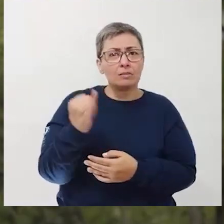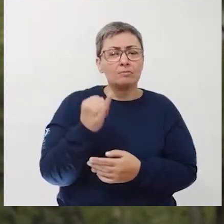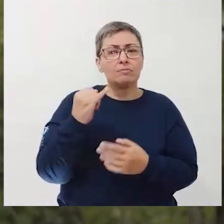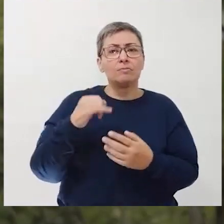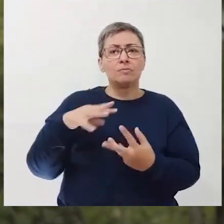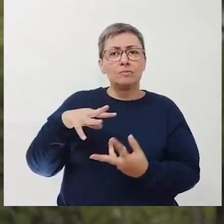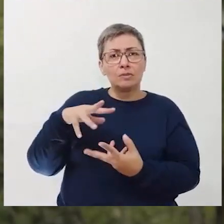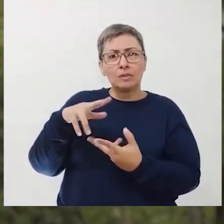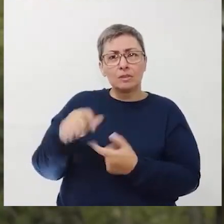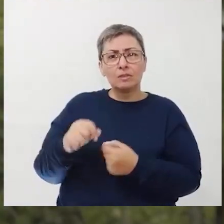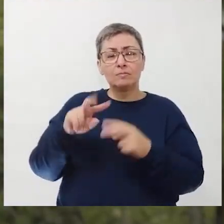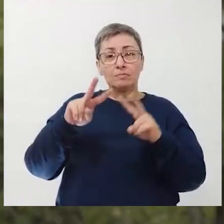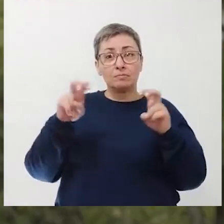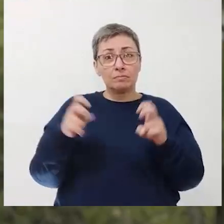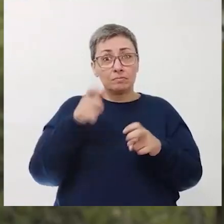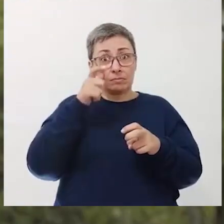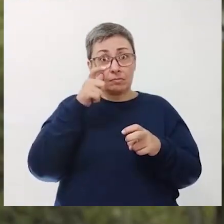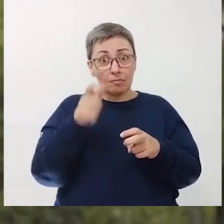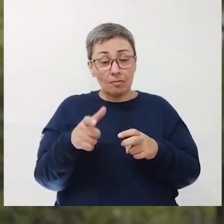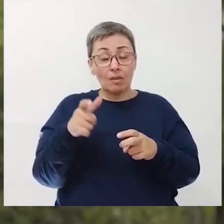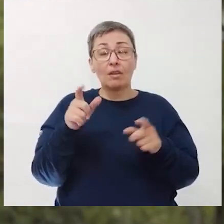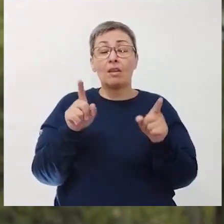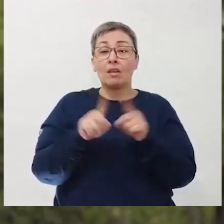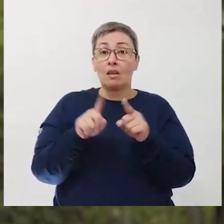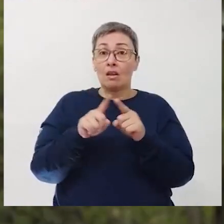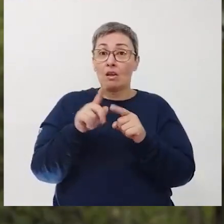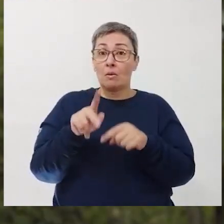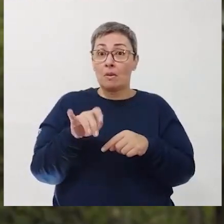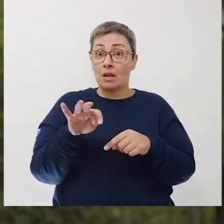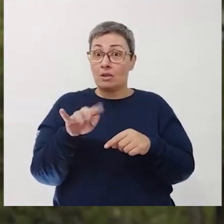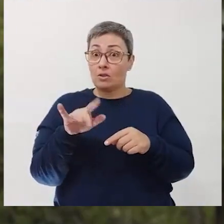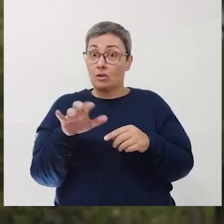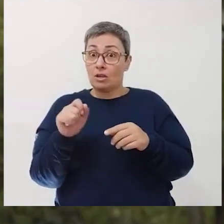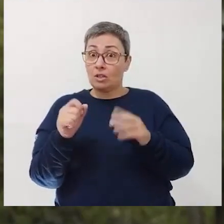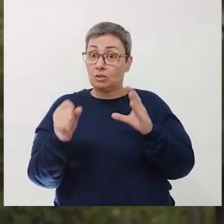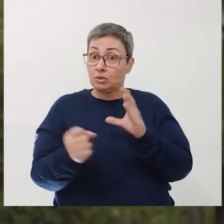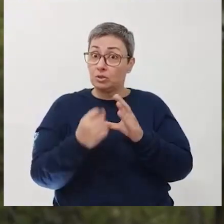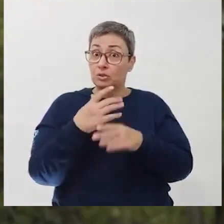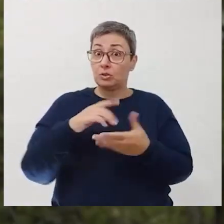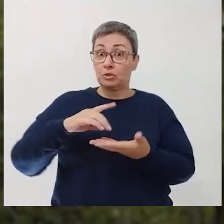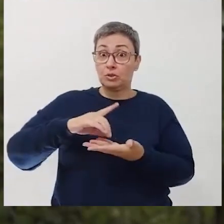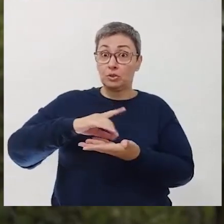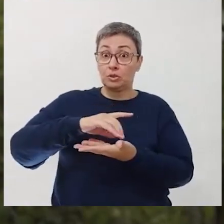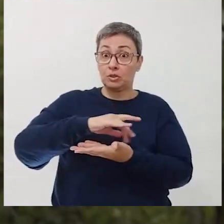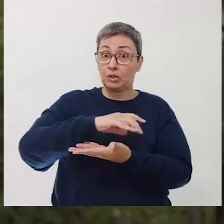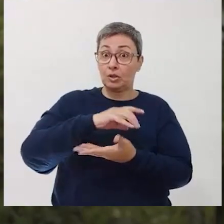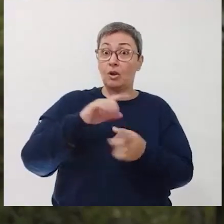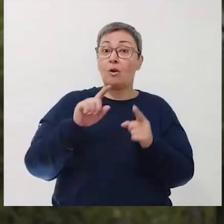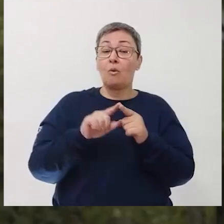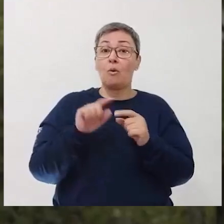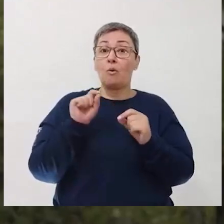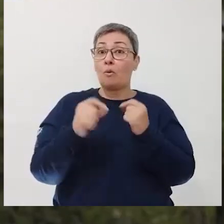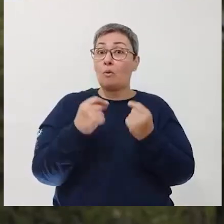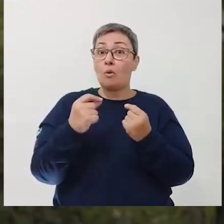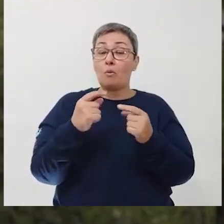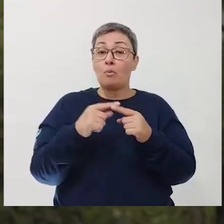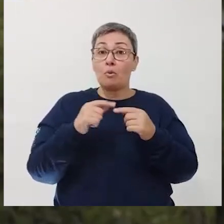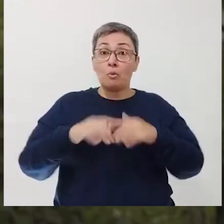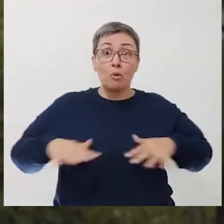relevância internacional, e como é um tema bastante interessante no campo de vista paleontológico, que é a origem dos dinossauros, então isso